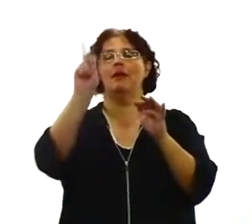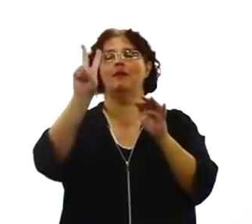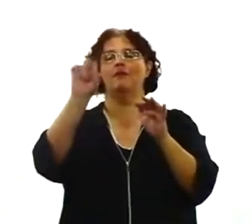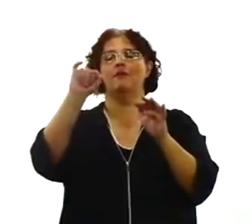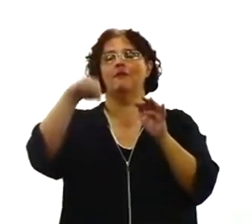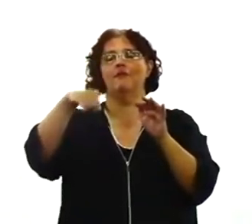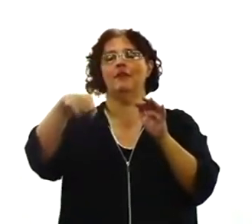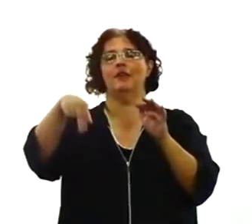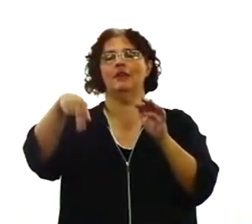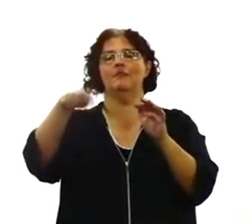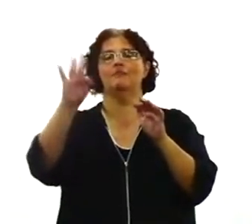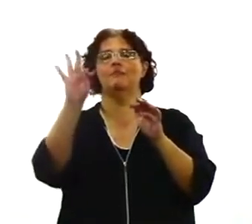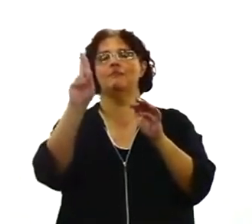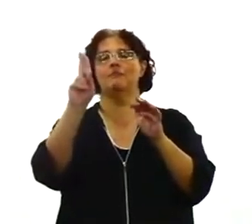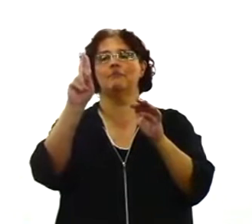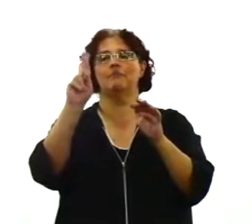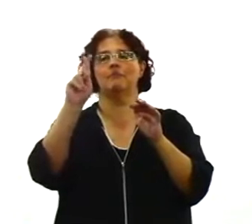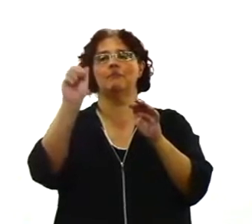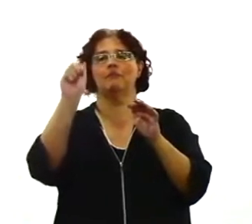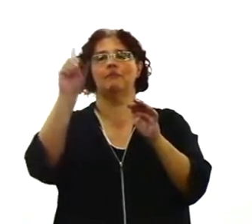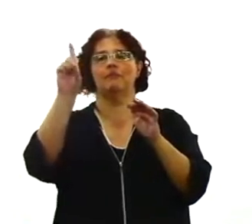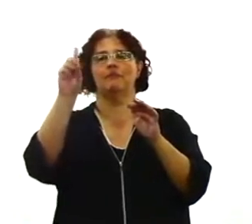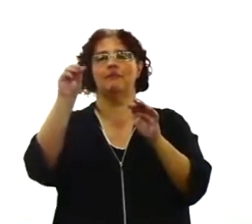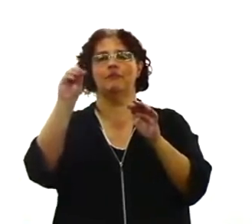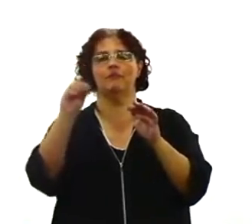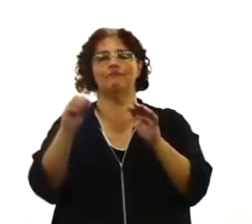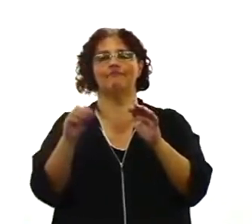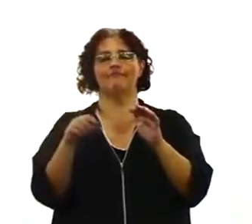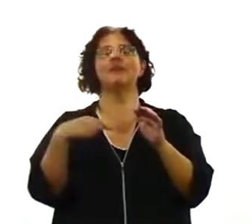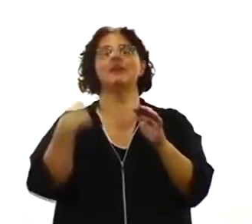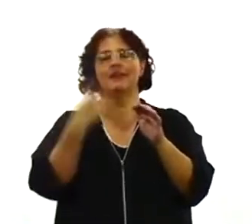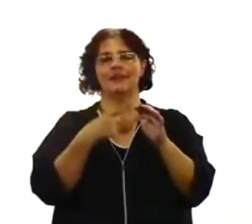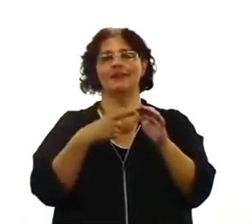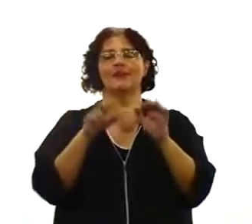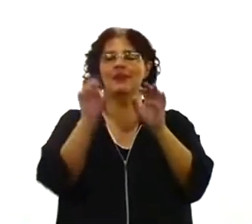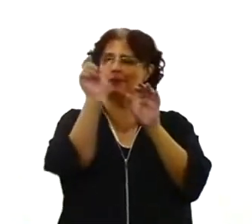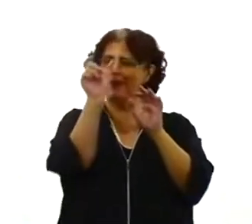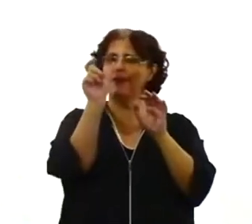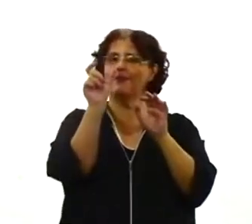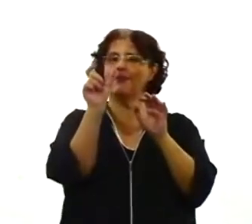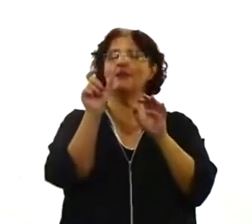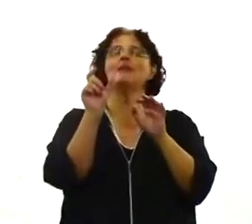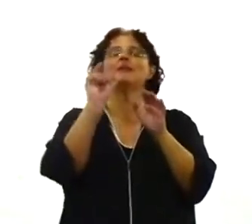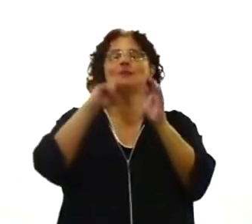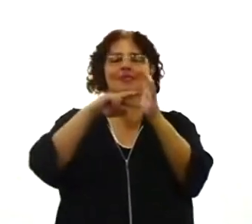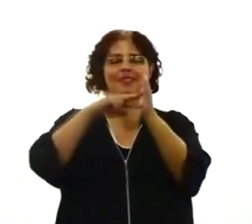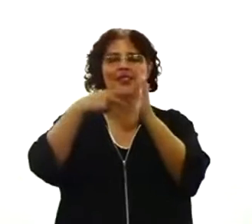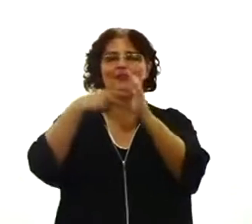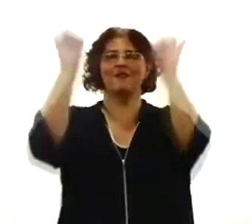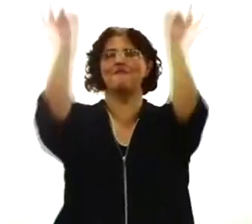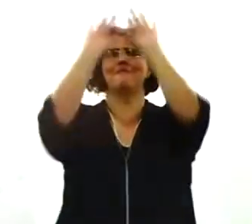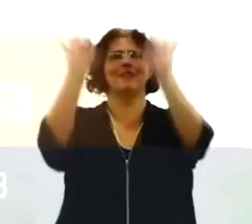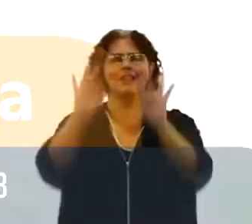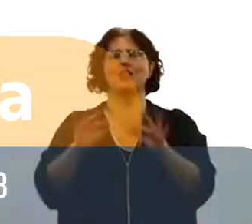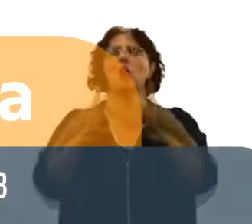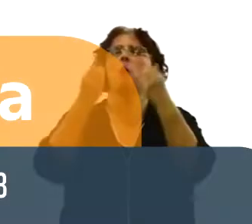mais ou menos isso. A diferença é entre bio e zoe. E olha o que a palavra diz. Quando a palavra diz.